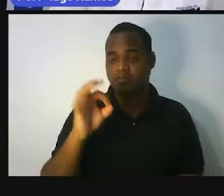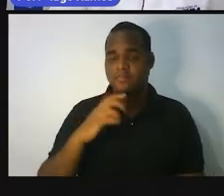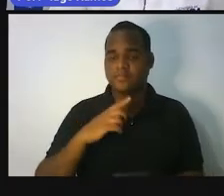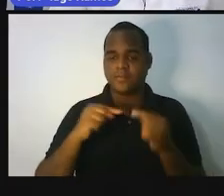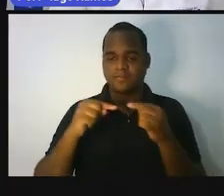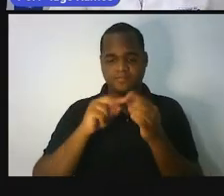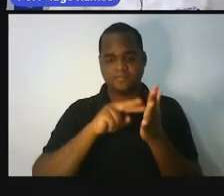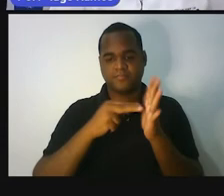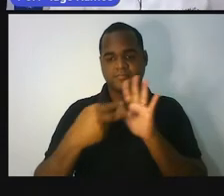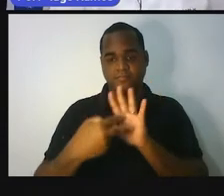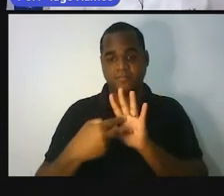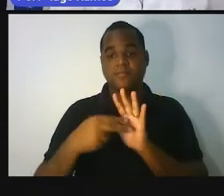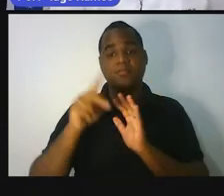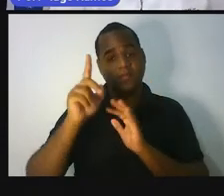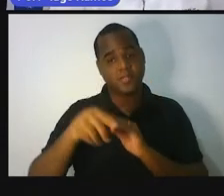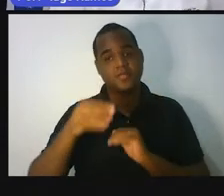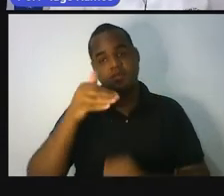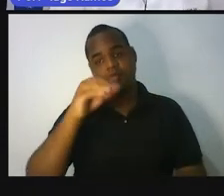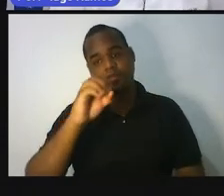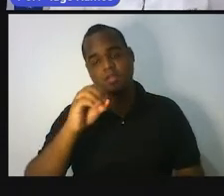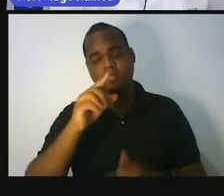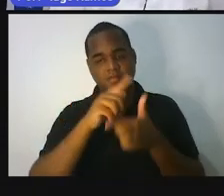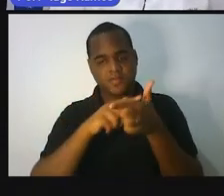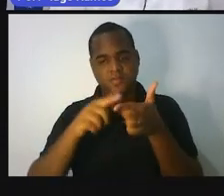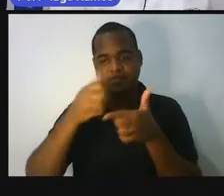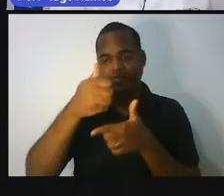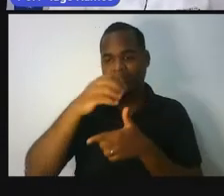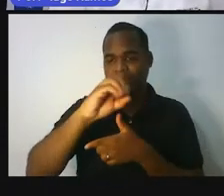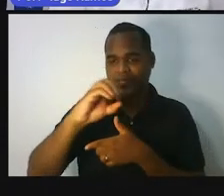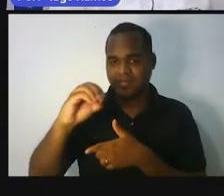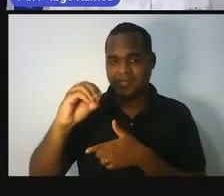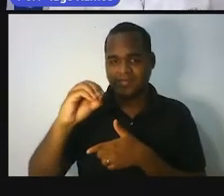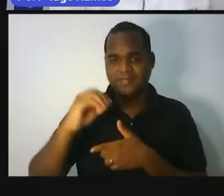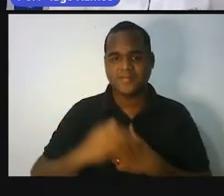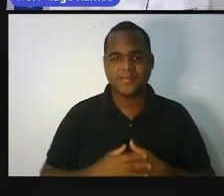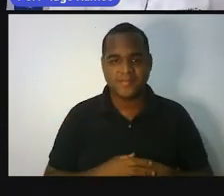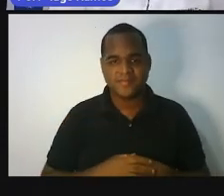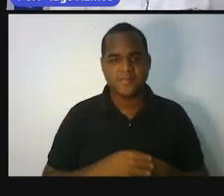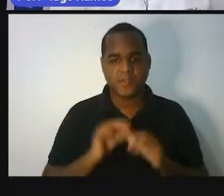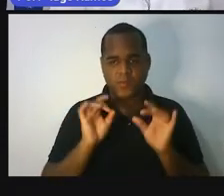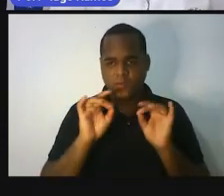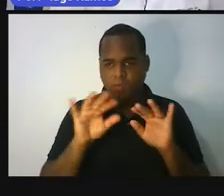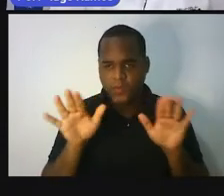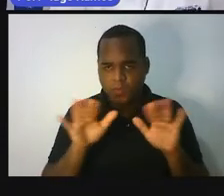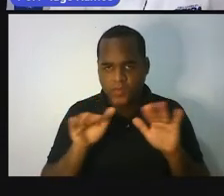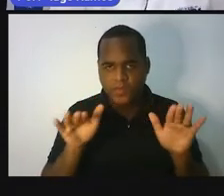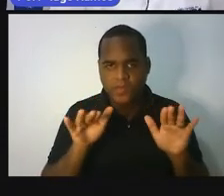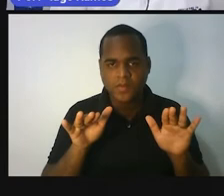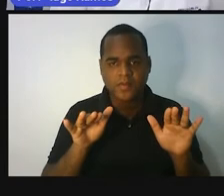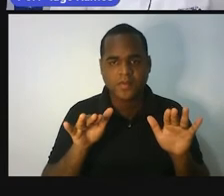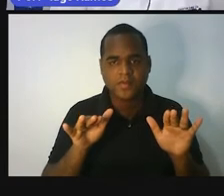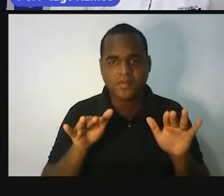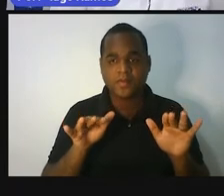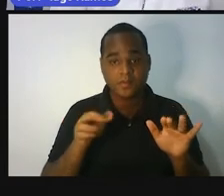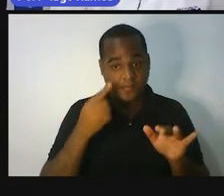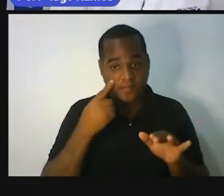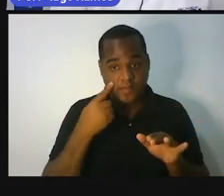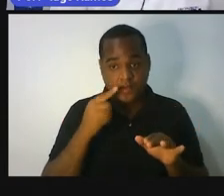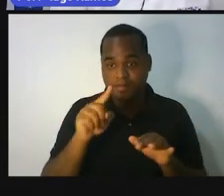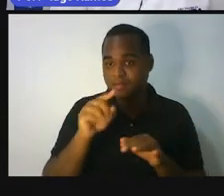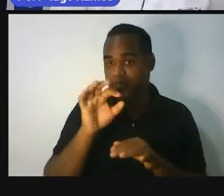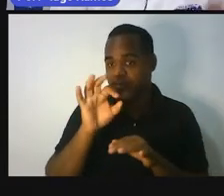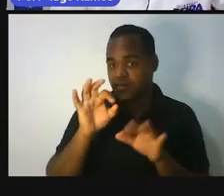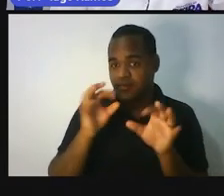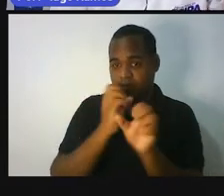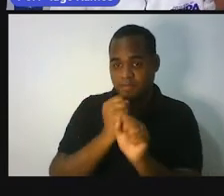dez dividido por cento. Só isso, professor. Só. Você chega na calculadora e faz isso.